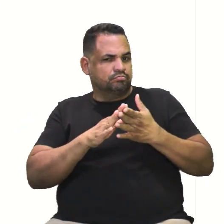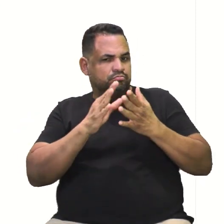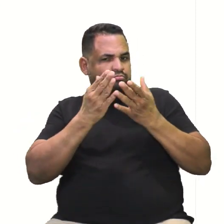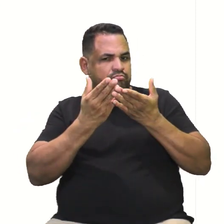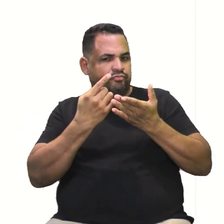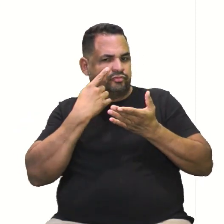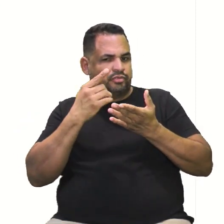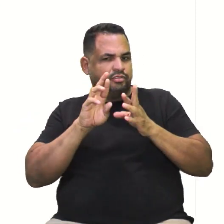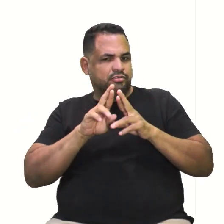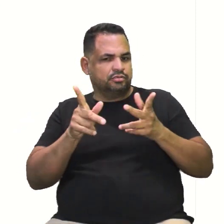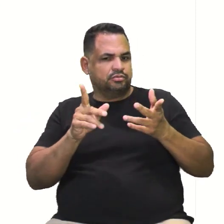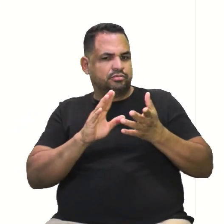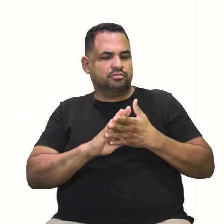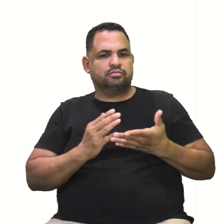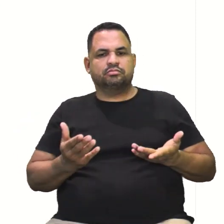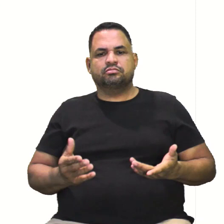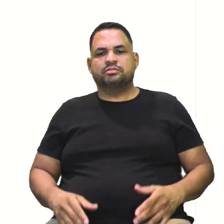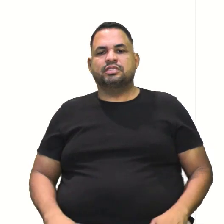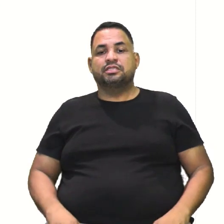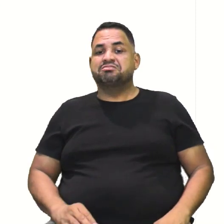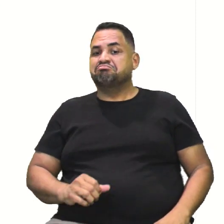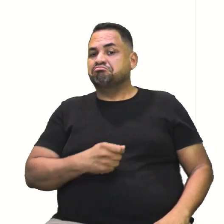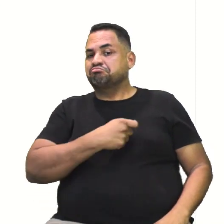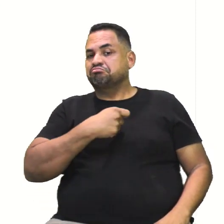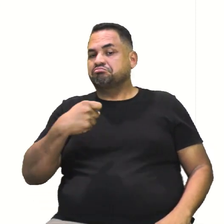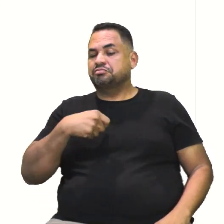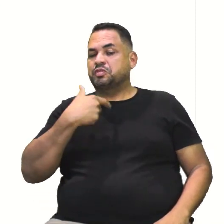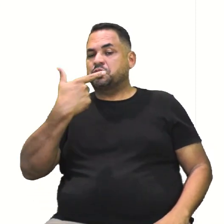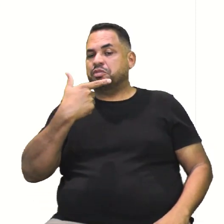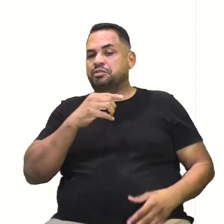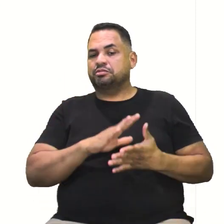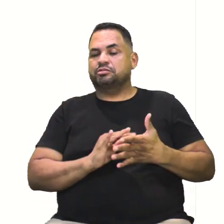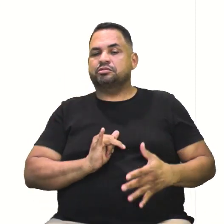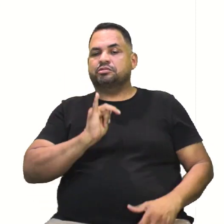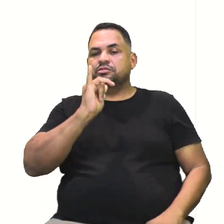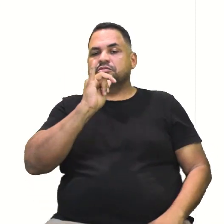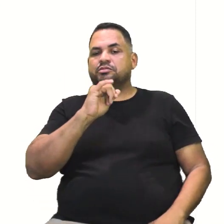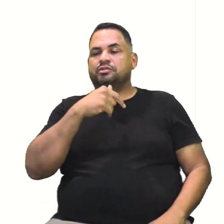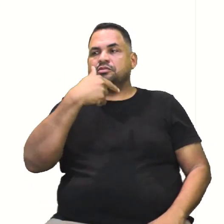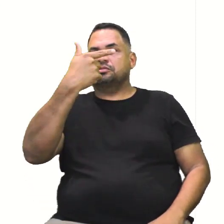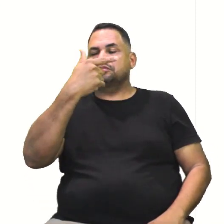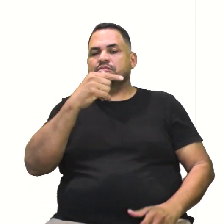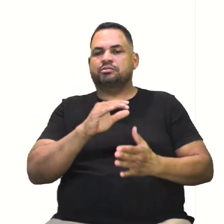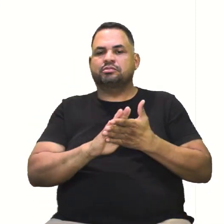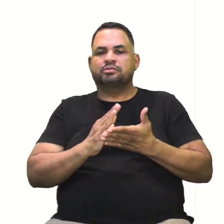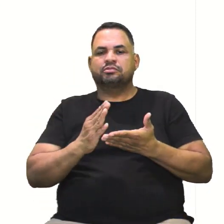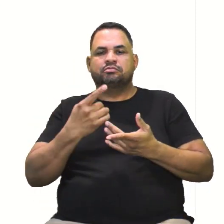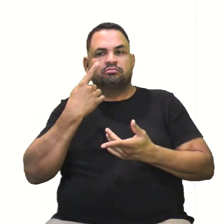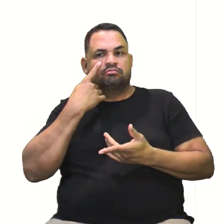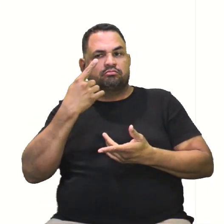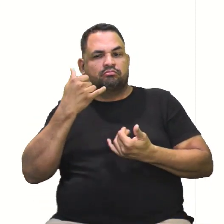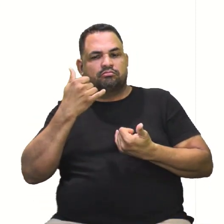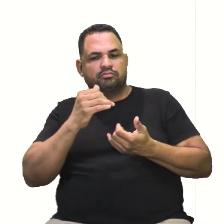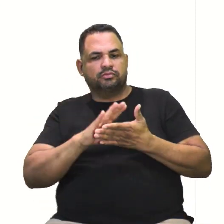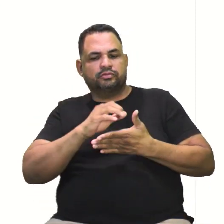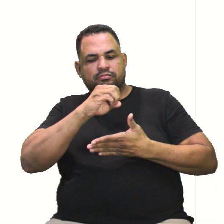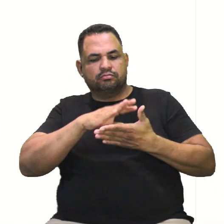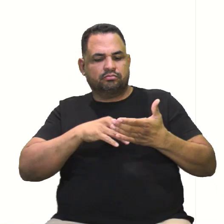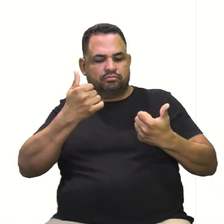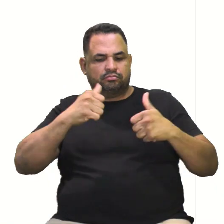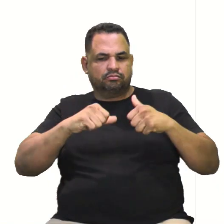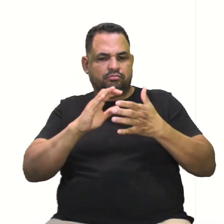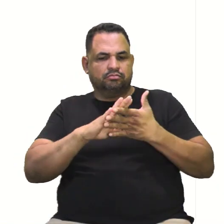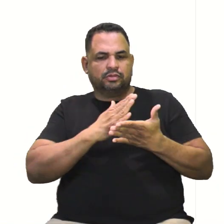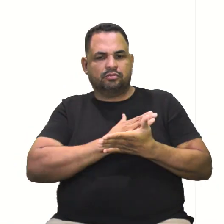mudou a posição do X ao quadrado. Então, quando você pegar uma atividade avaliativa ou pegar uma atividade para fazer e verificar lá que está